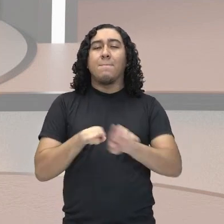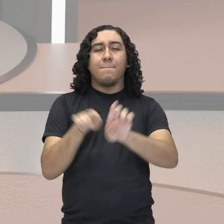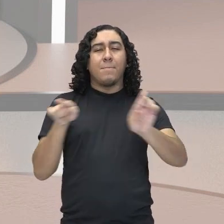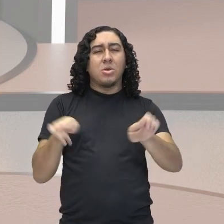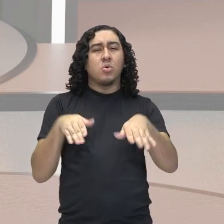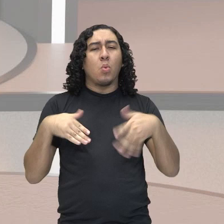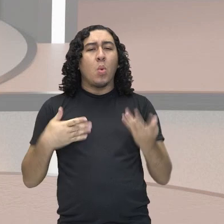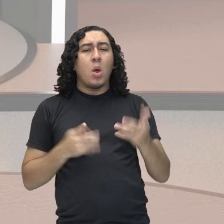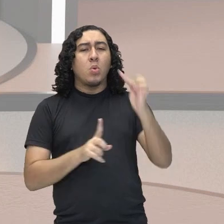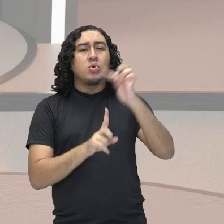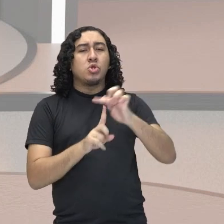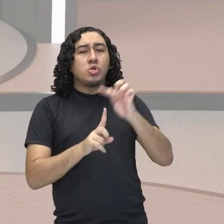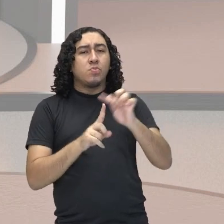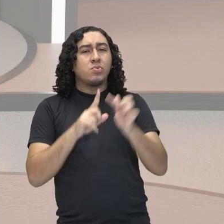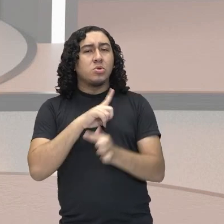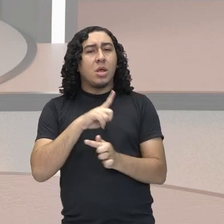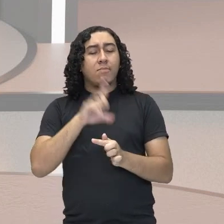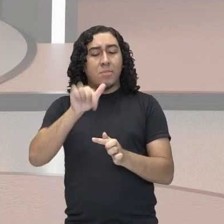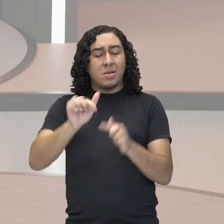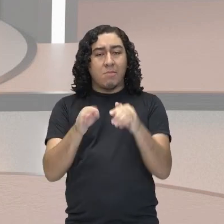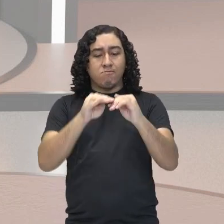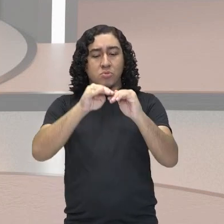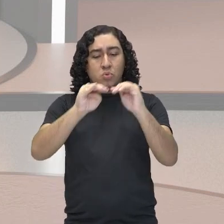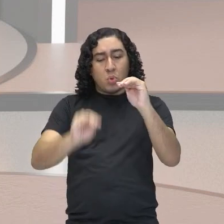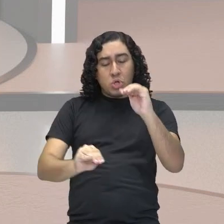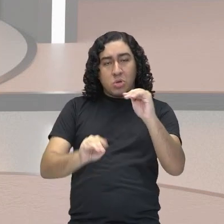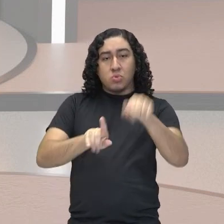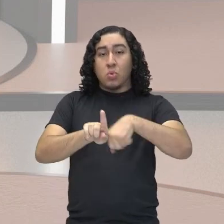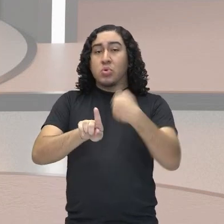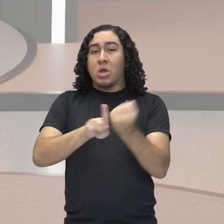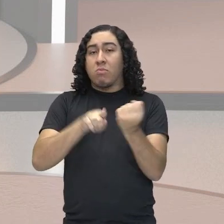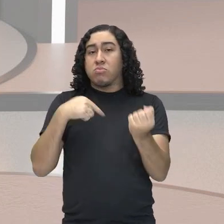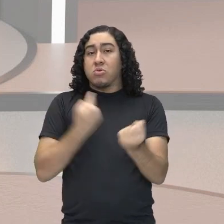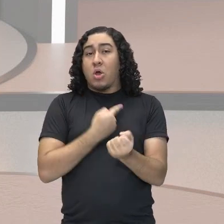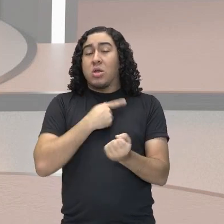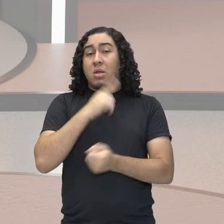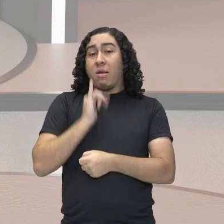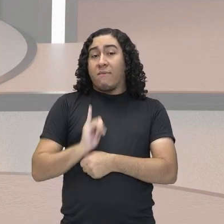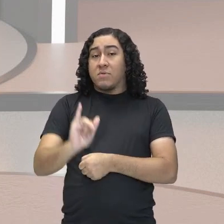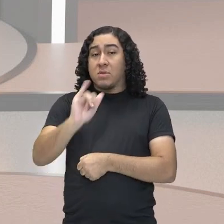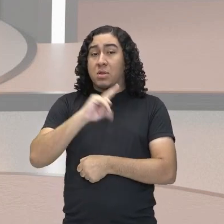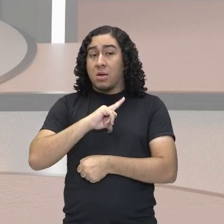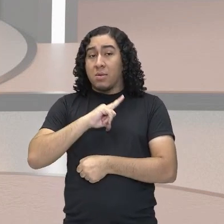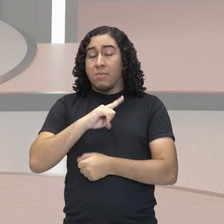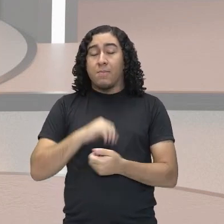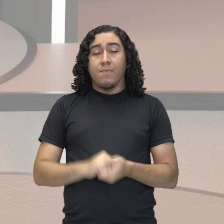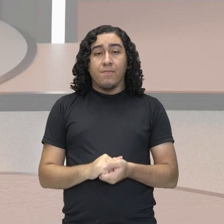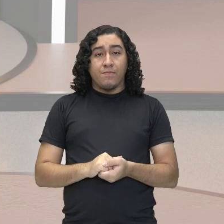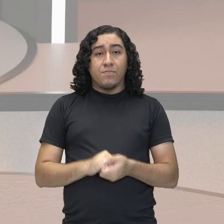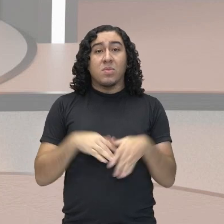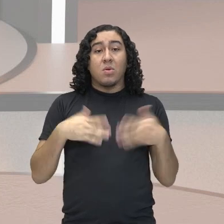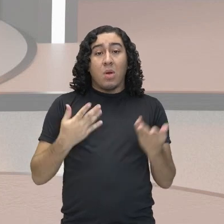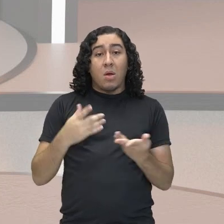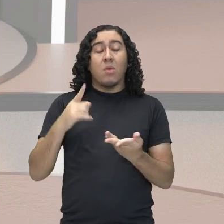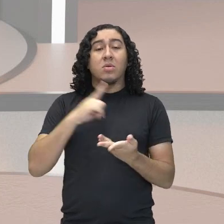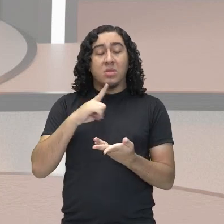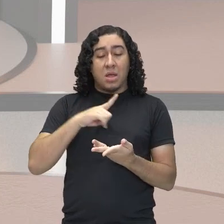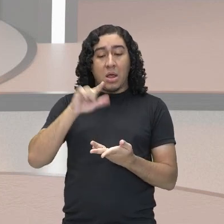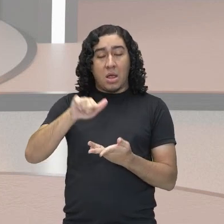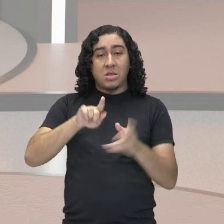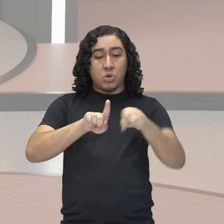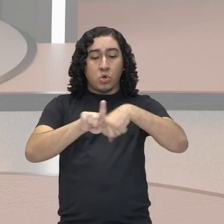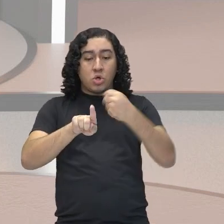os tipos de desigualdade social que nós falamos? Nós falamos da desigualdade social